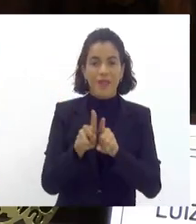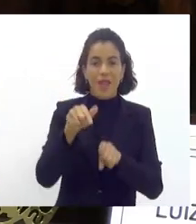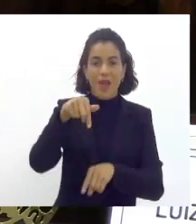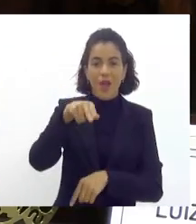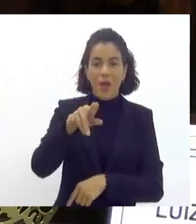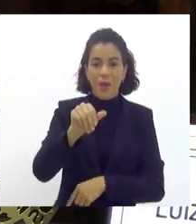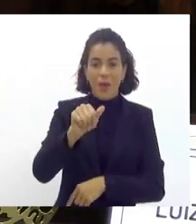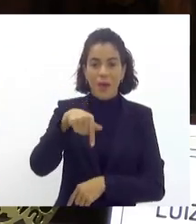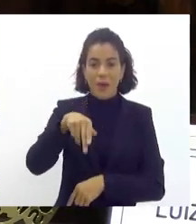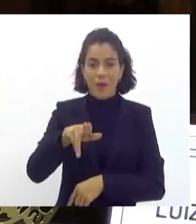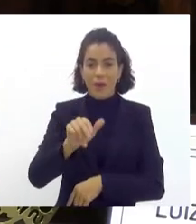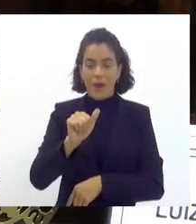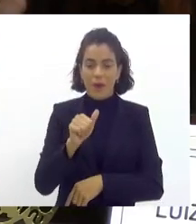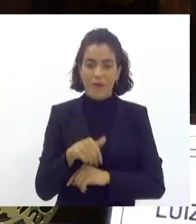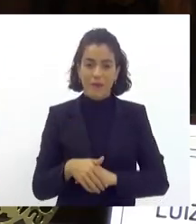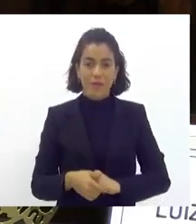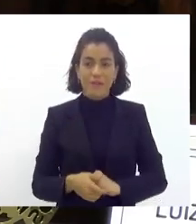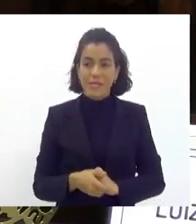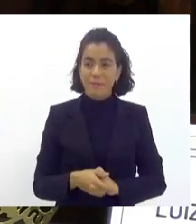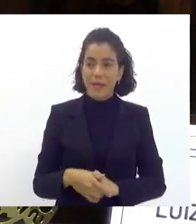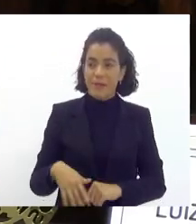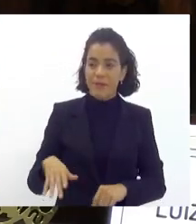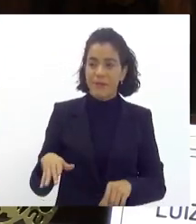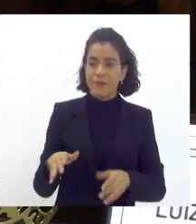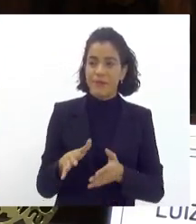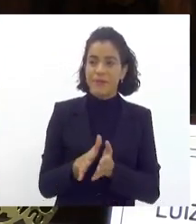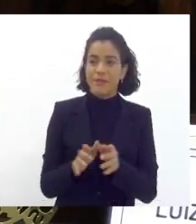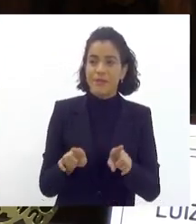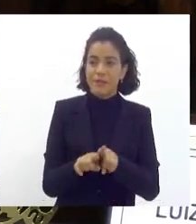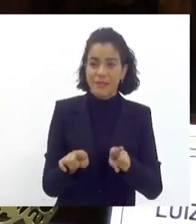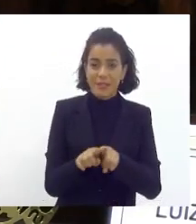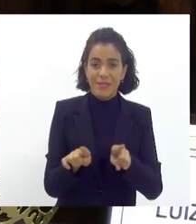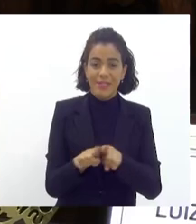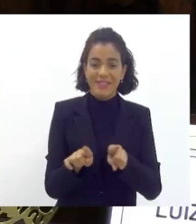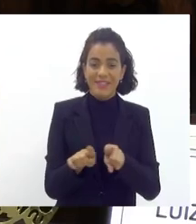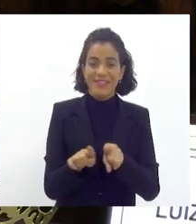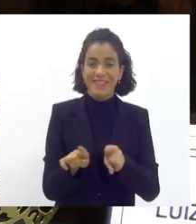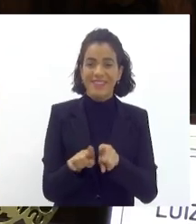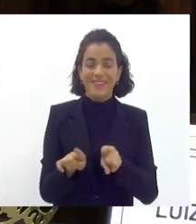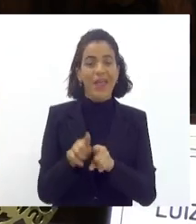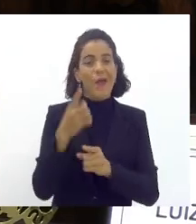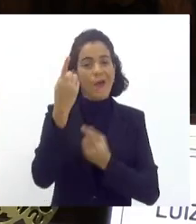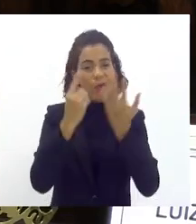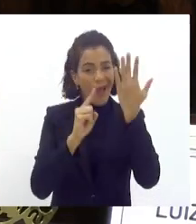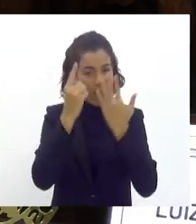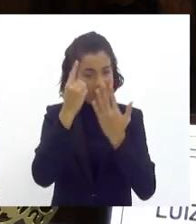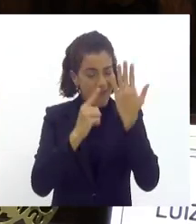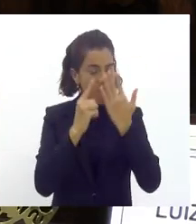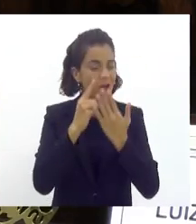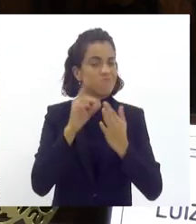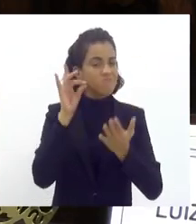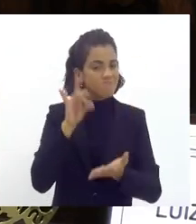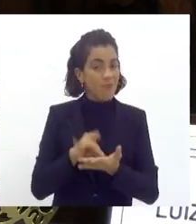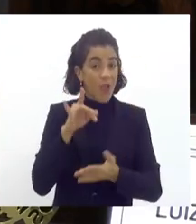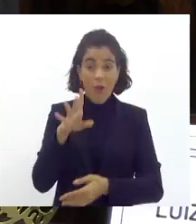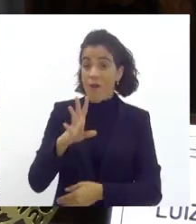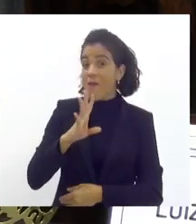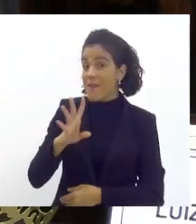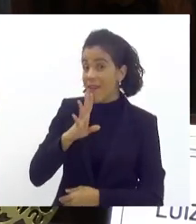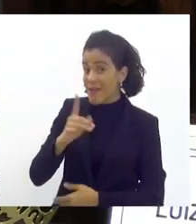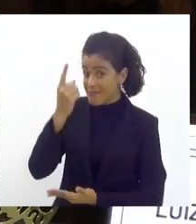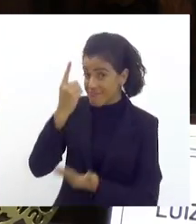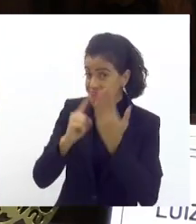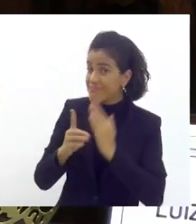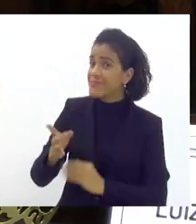deputado Azeidan pelo trabalho que estão fazendo com o samba lá na cidade o carnaval em si e quem conhece carnaval quem